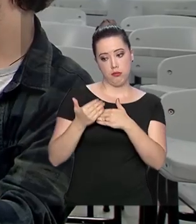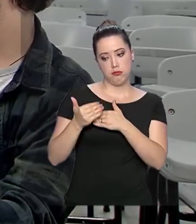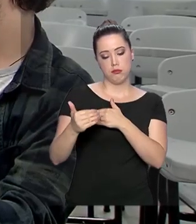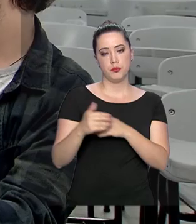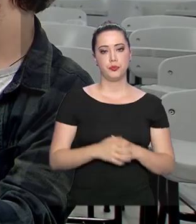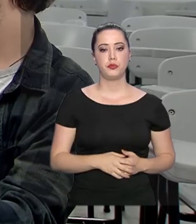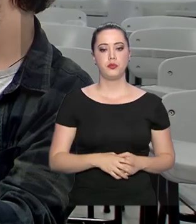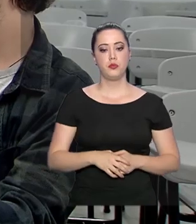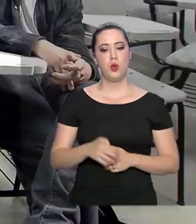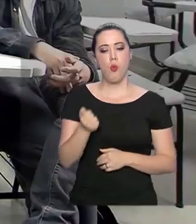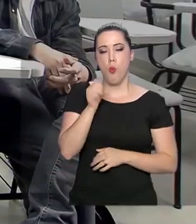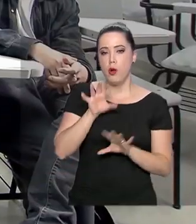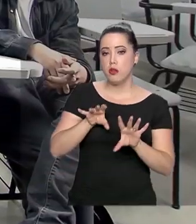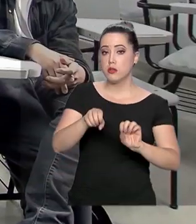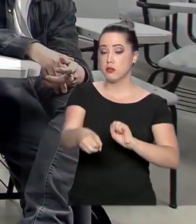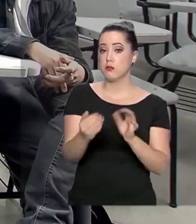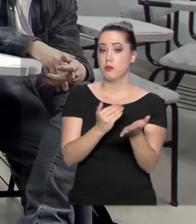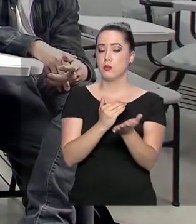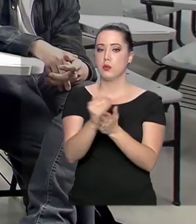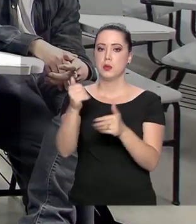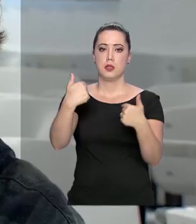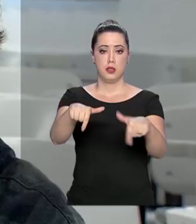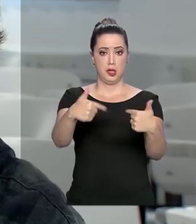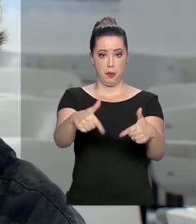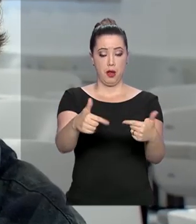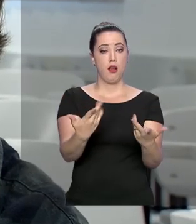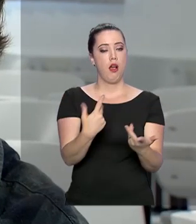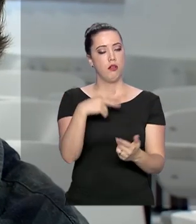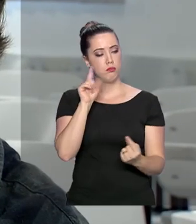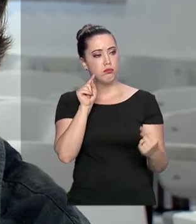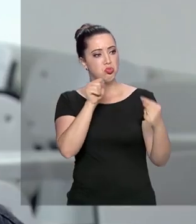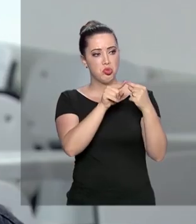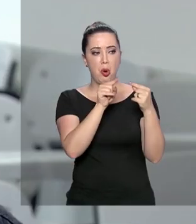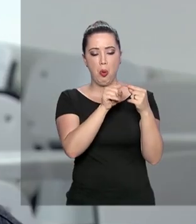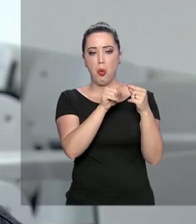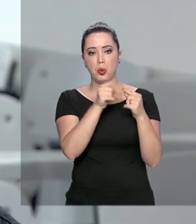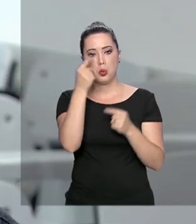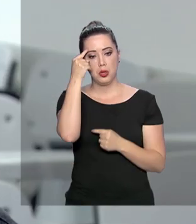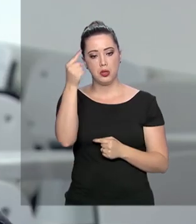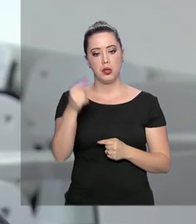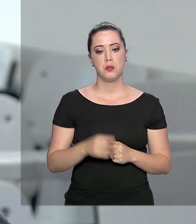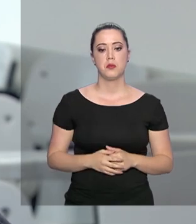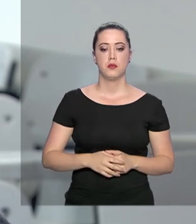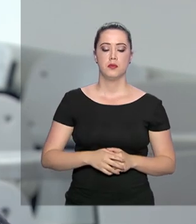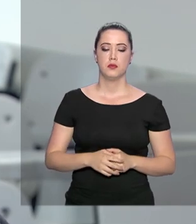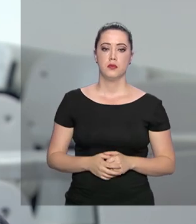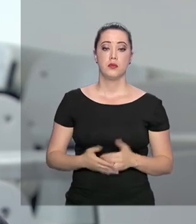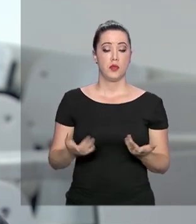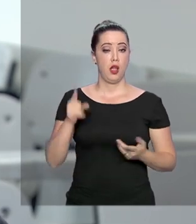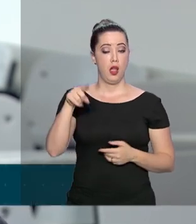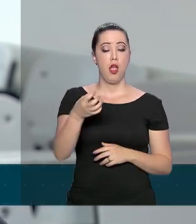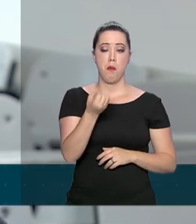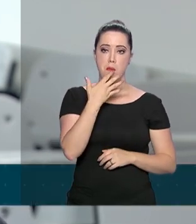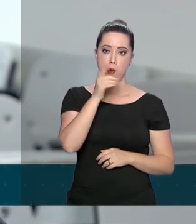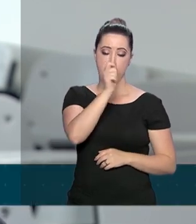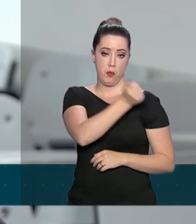a pegar o canudo para ingressar no mercado de trabalho concorda com a ideia. Eu acho que é interessante para o aluno também, porque é